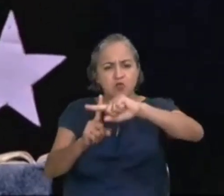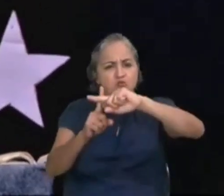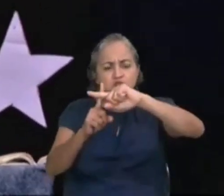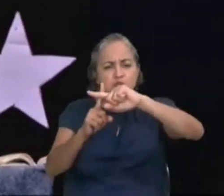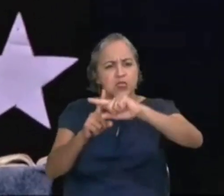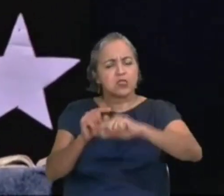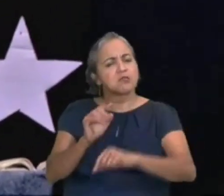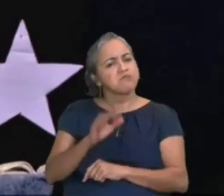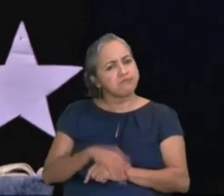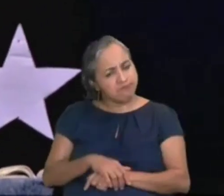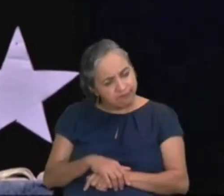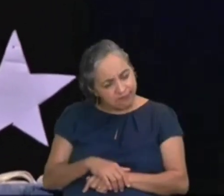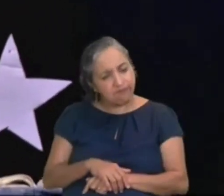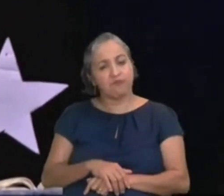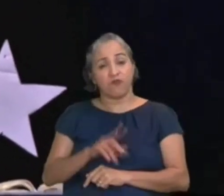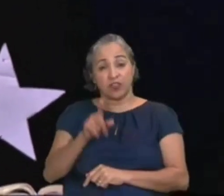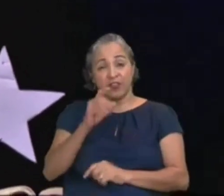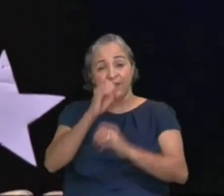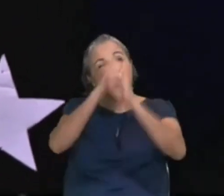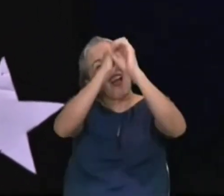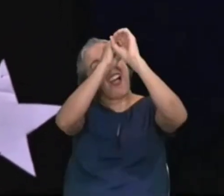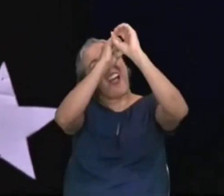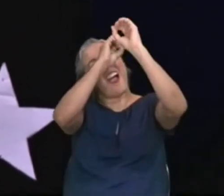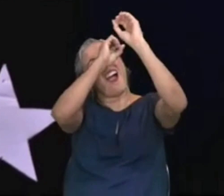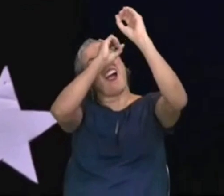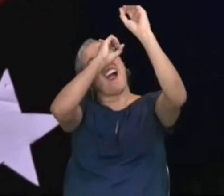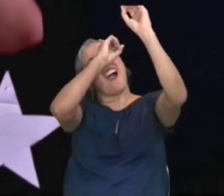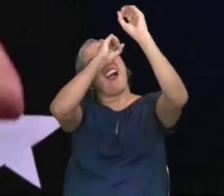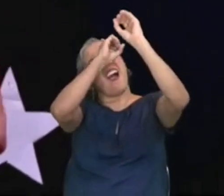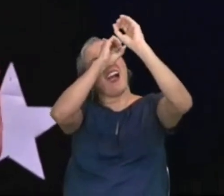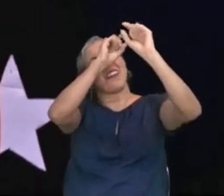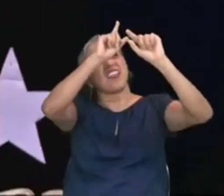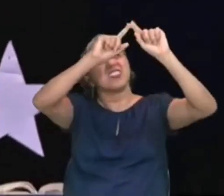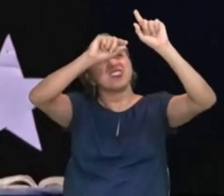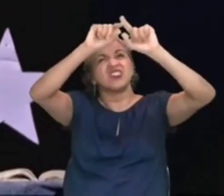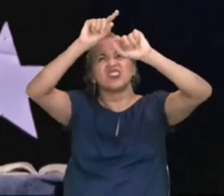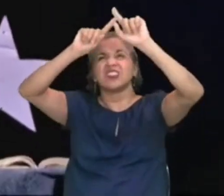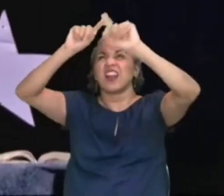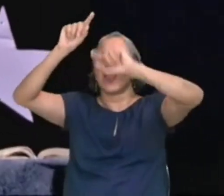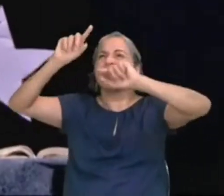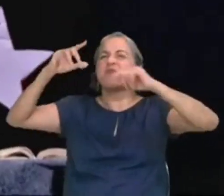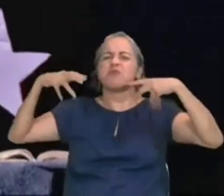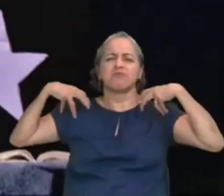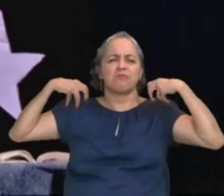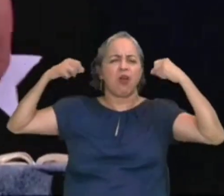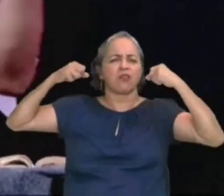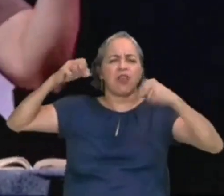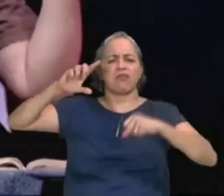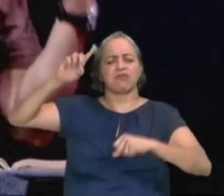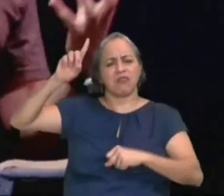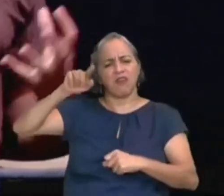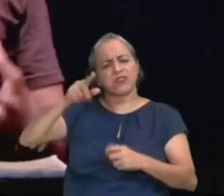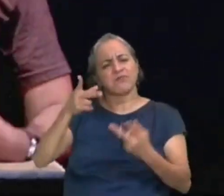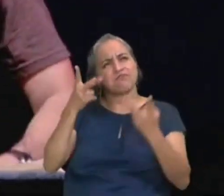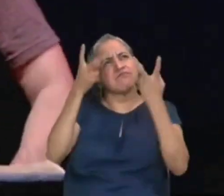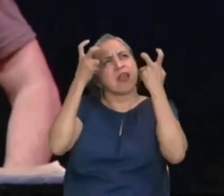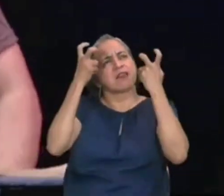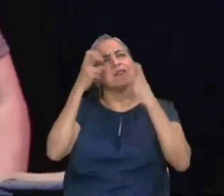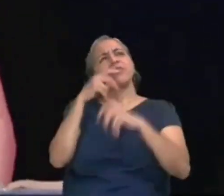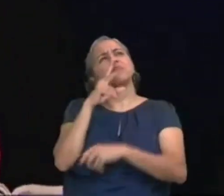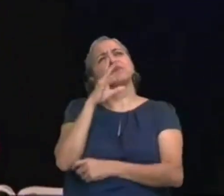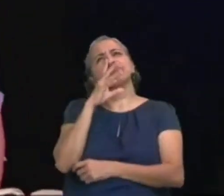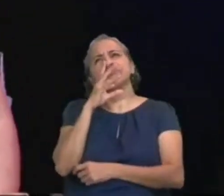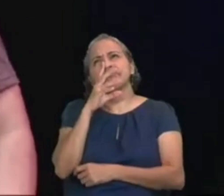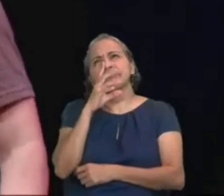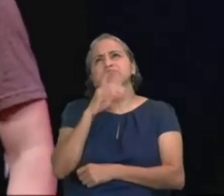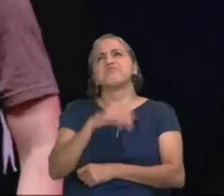nas estrelas, você pode ver, o poder de Deus, o poder imenso de Deus, você pode conhecer Deus, pelos